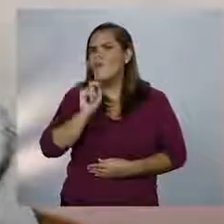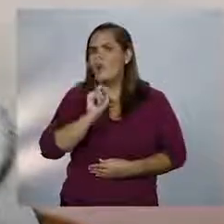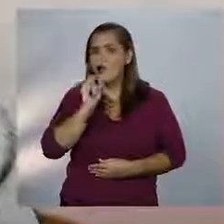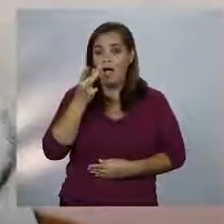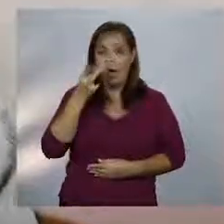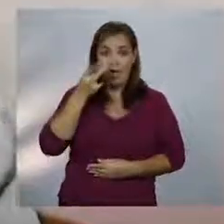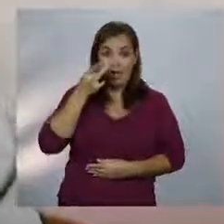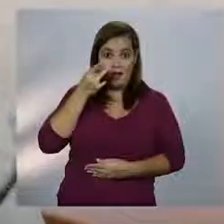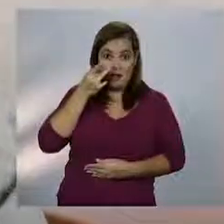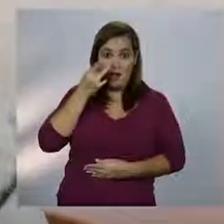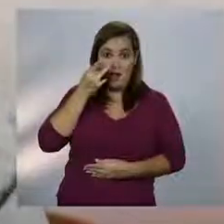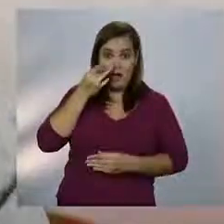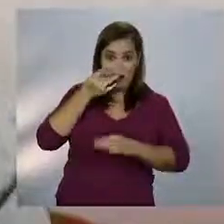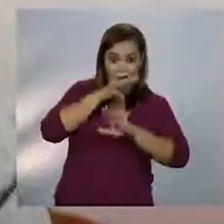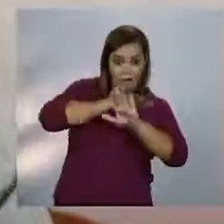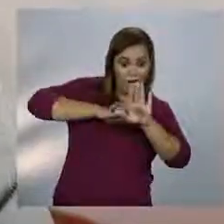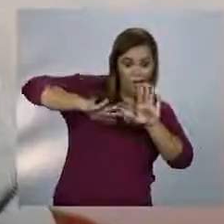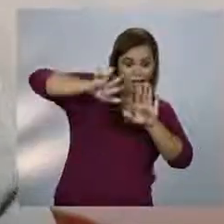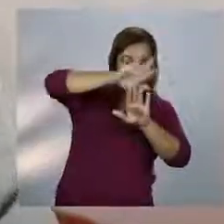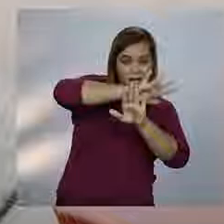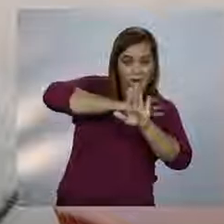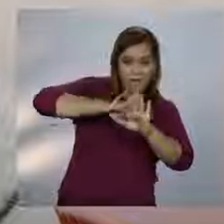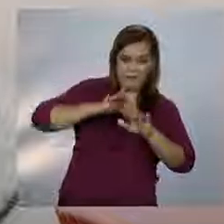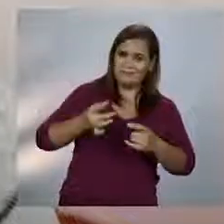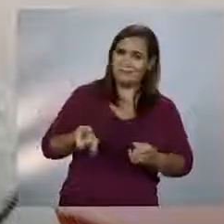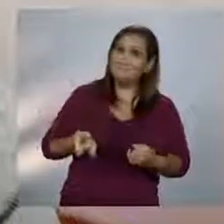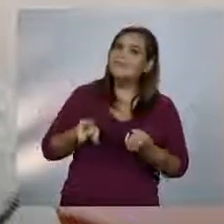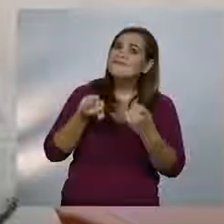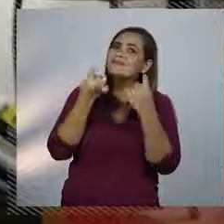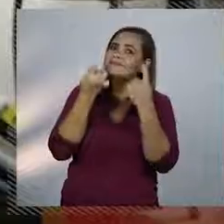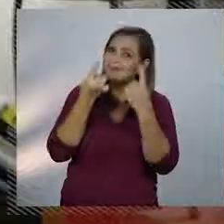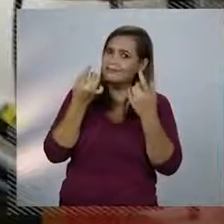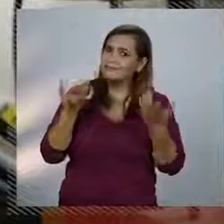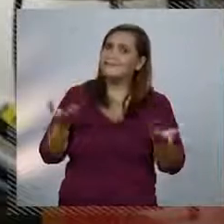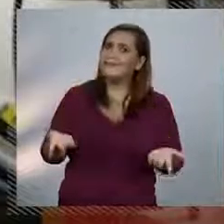eleitor de Ciro com esse arrudeio de Carlos Eduardo?